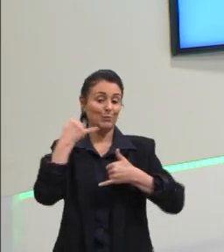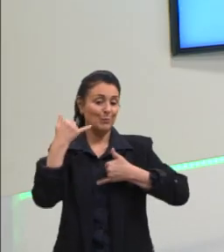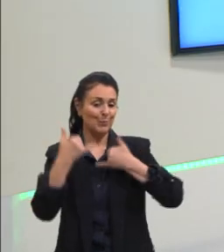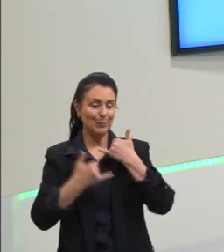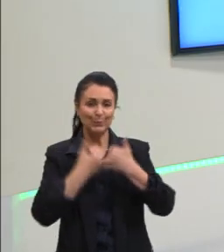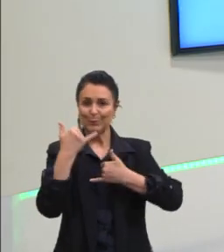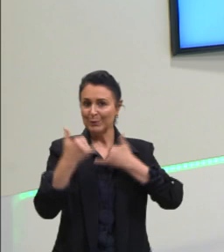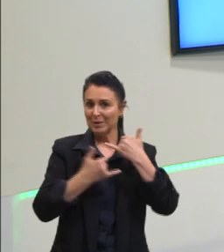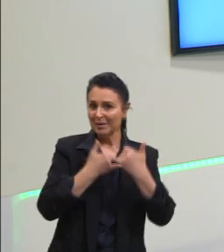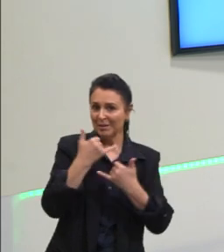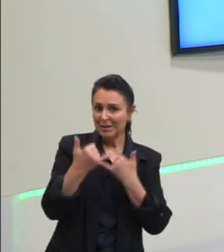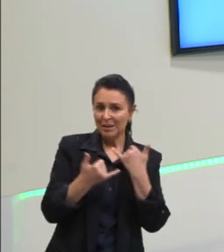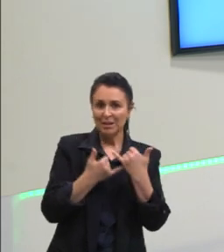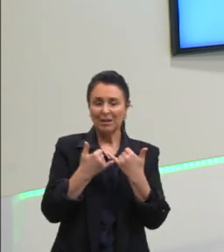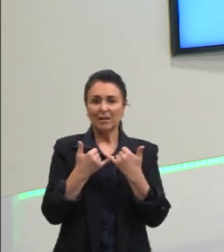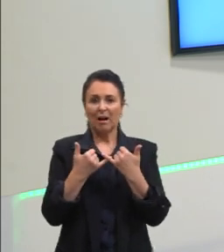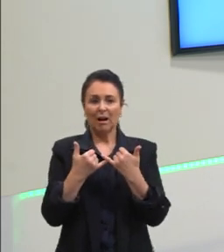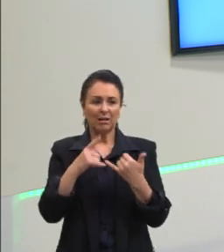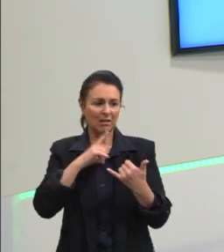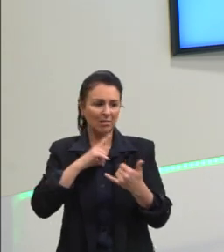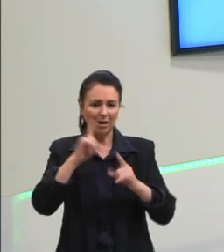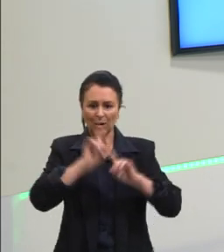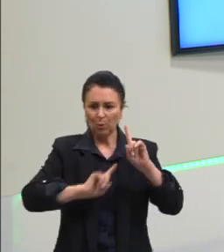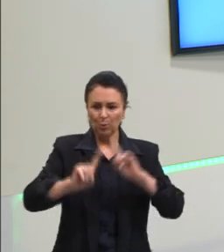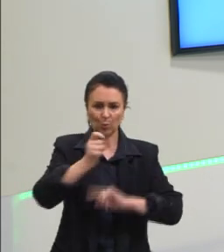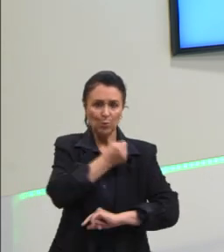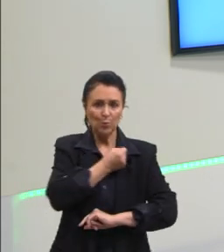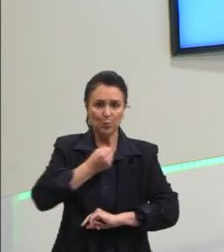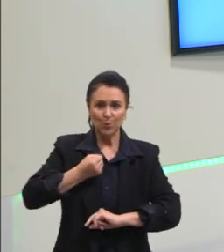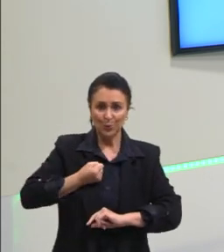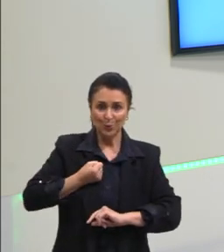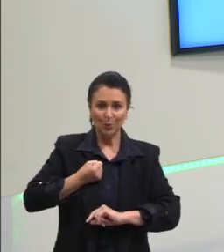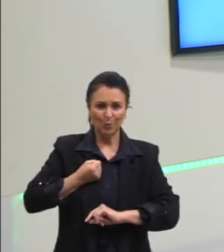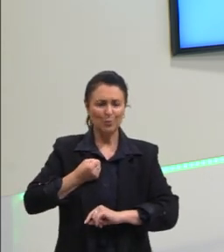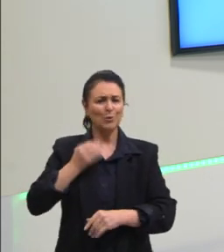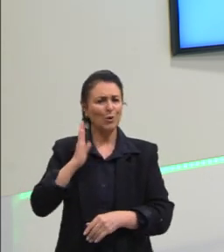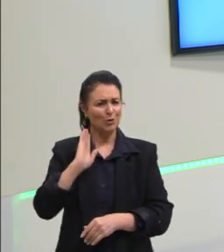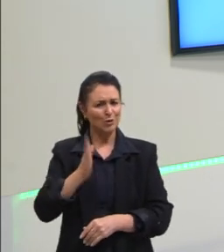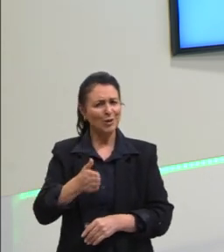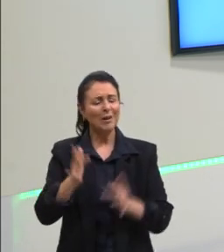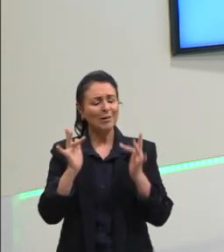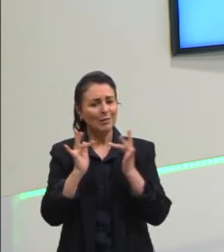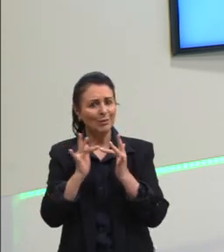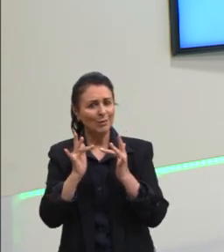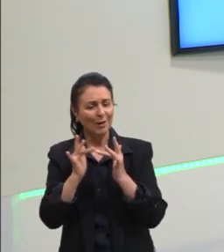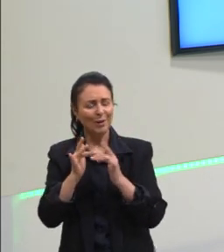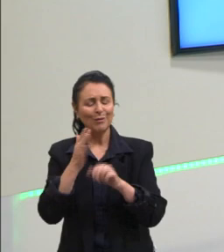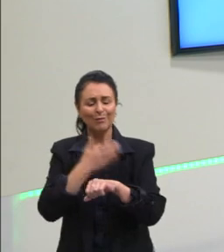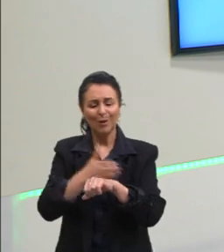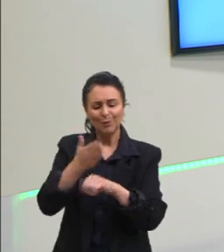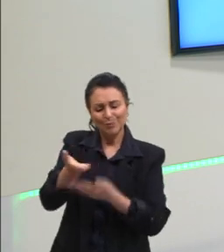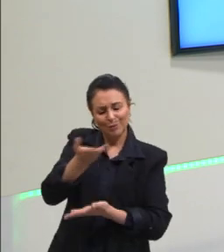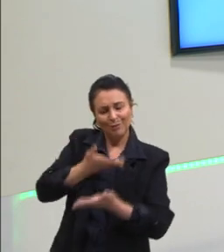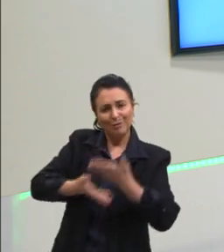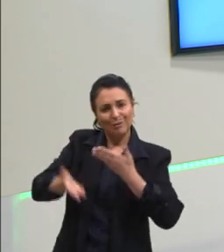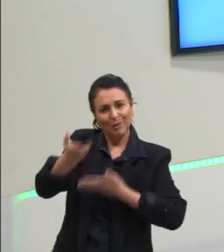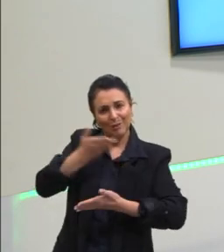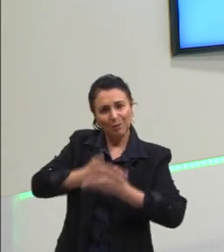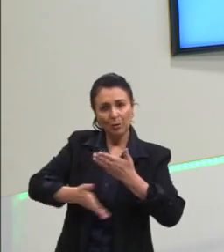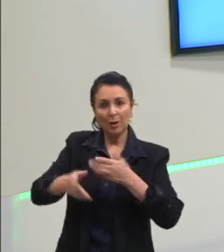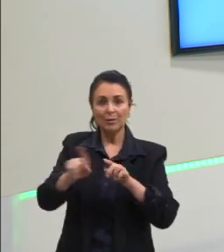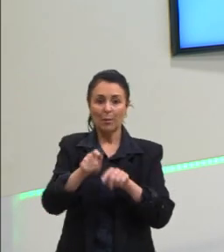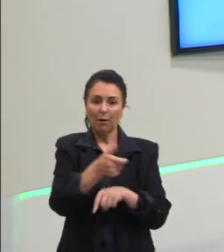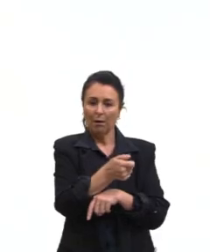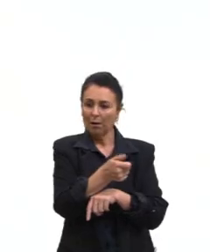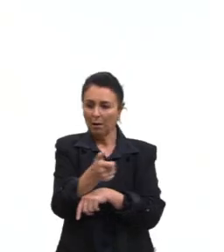com algum brinquedo que tem alguma numeração, então a gente já está se acostumando quando inclusive está trocando de canal,